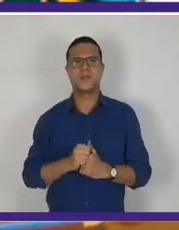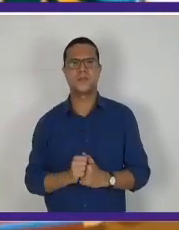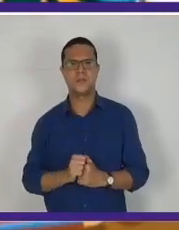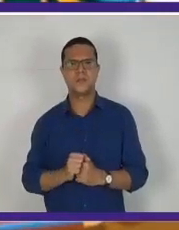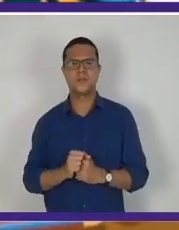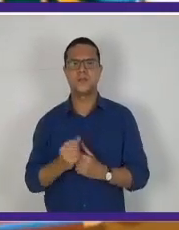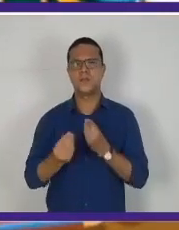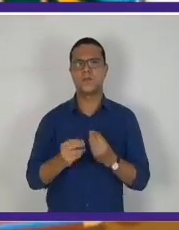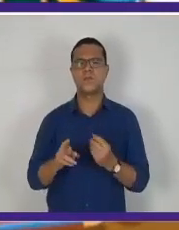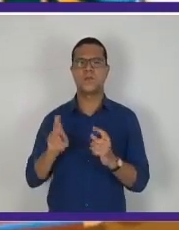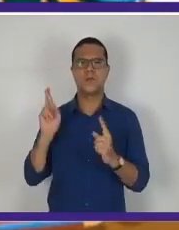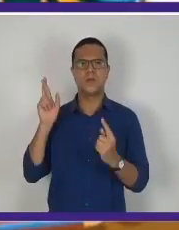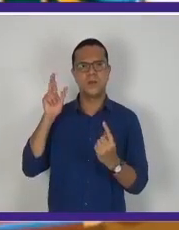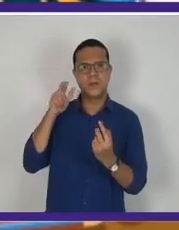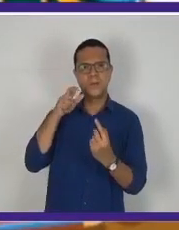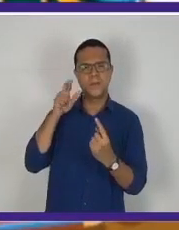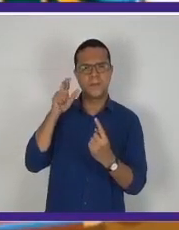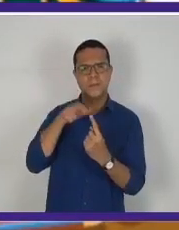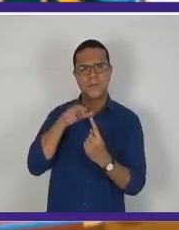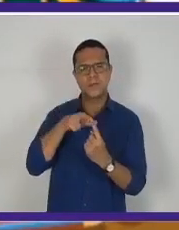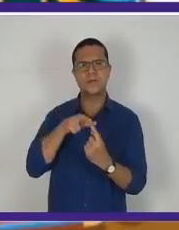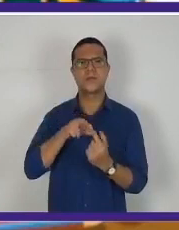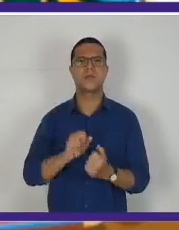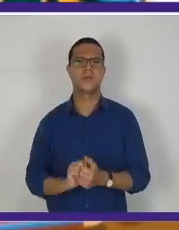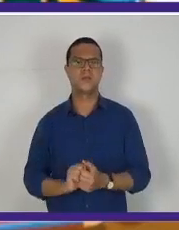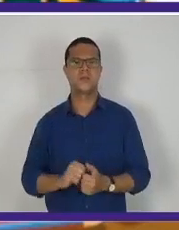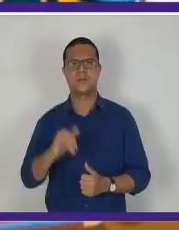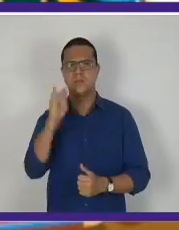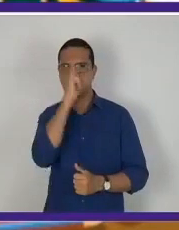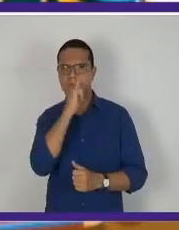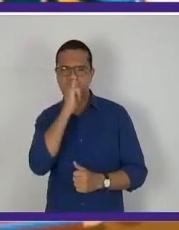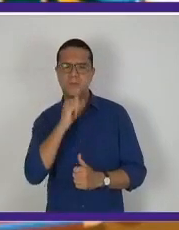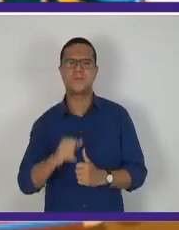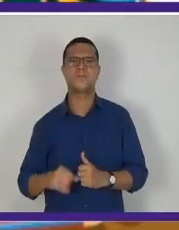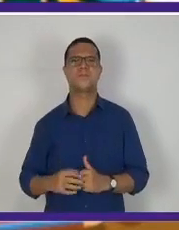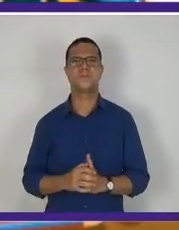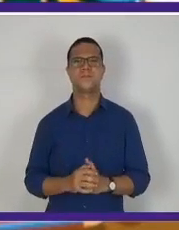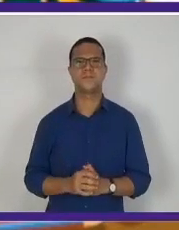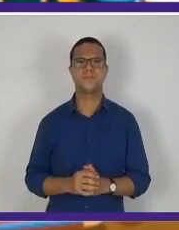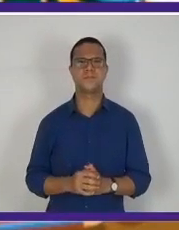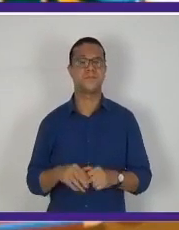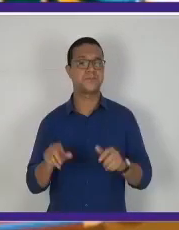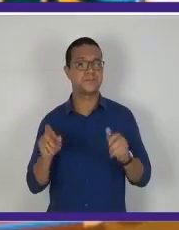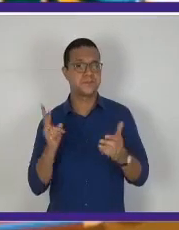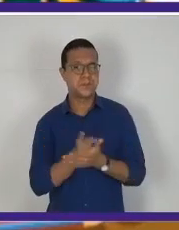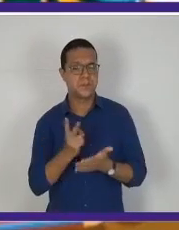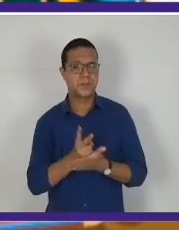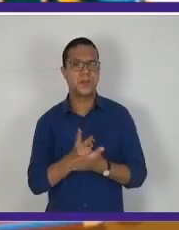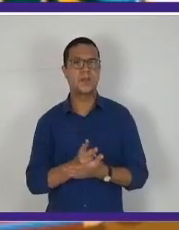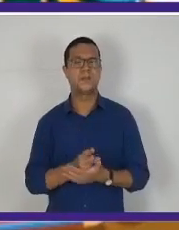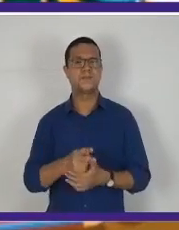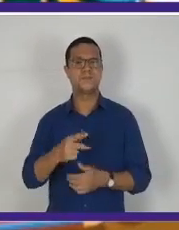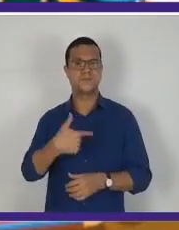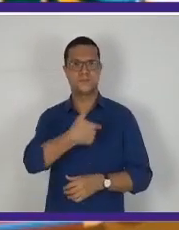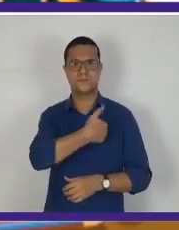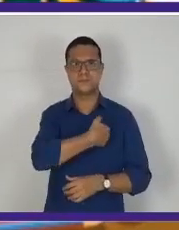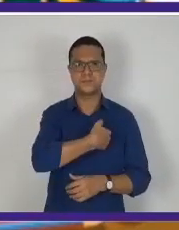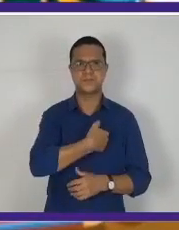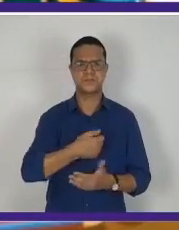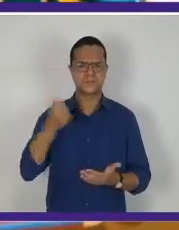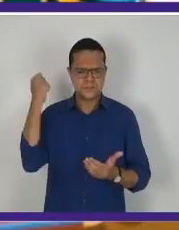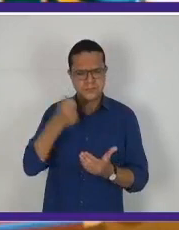de Mussolini. Bem, mesmo sendo Vargas um ditador, nós temos aqui